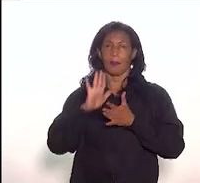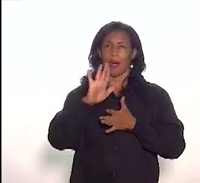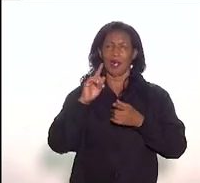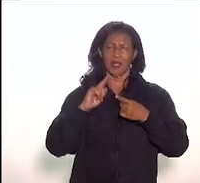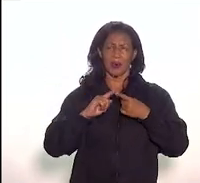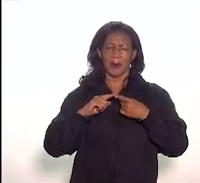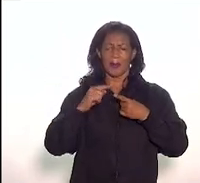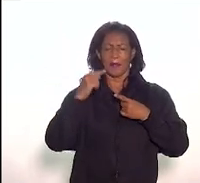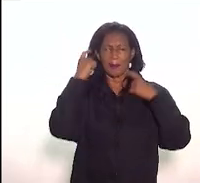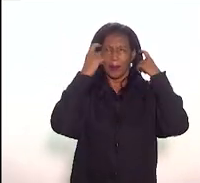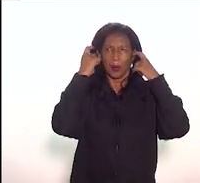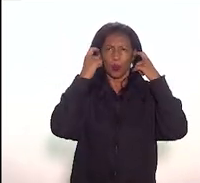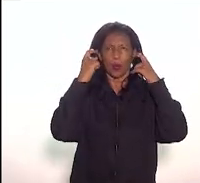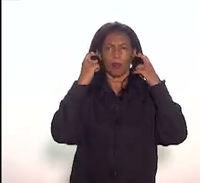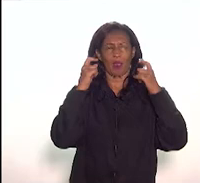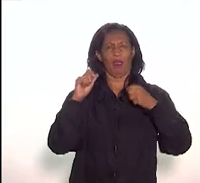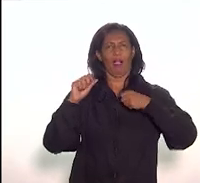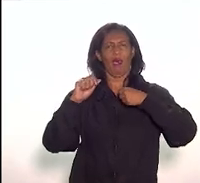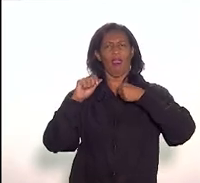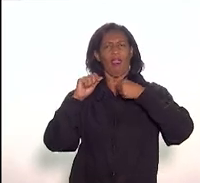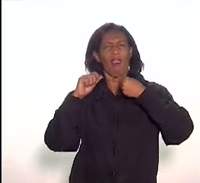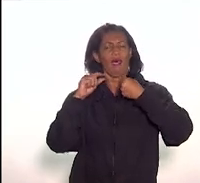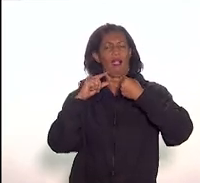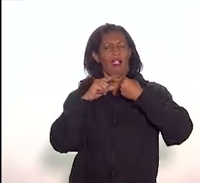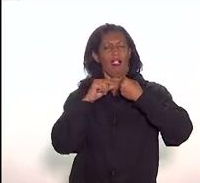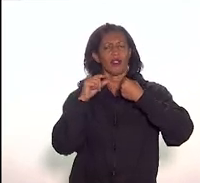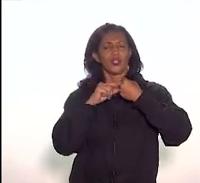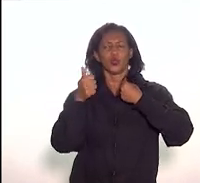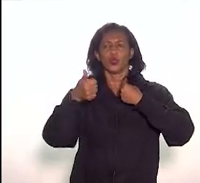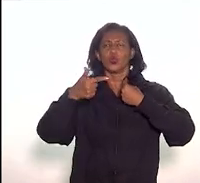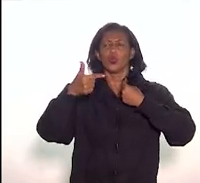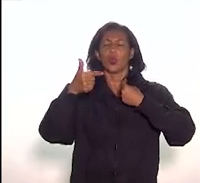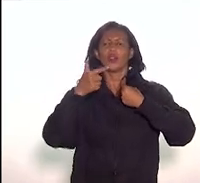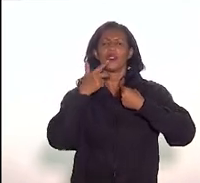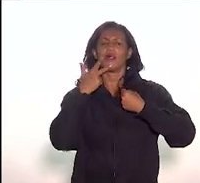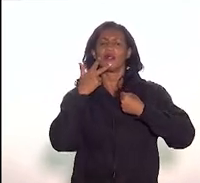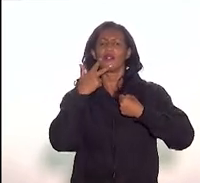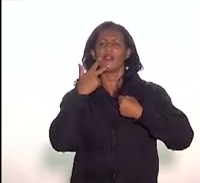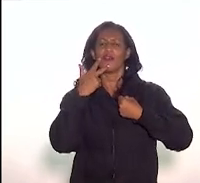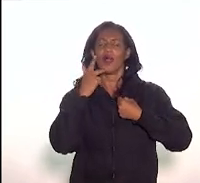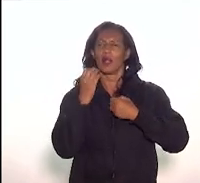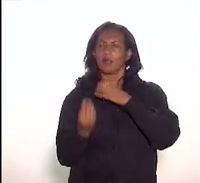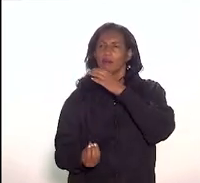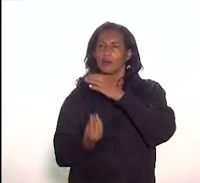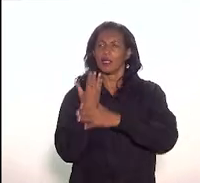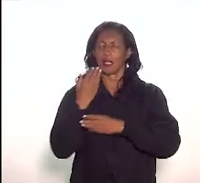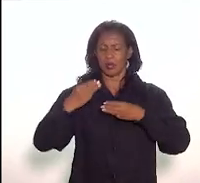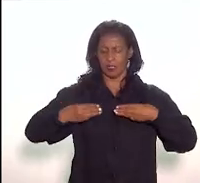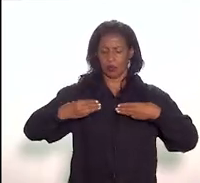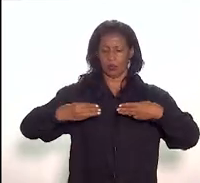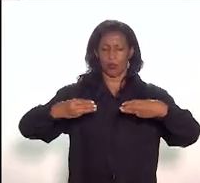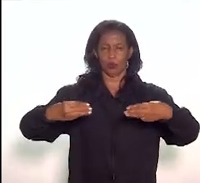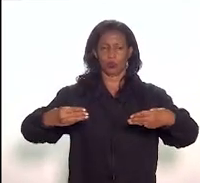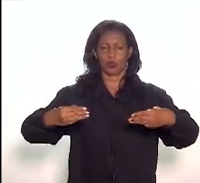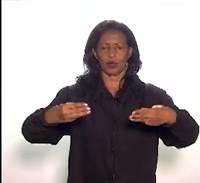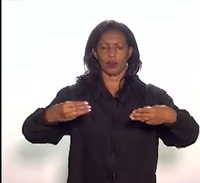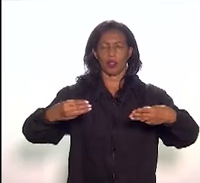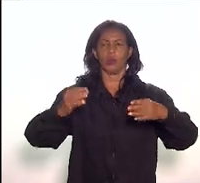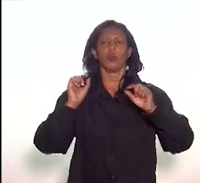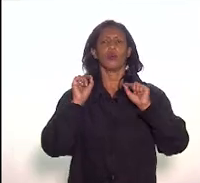no artigo 12, que toda a parte financeira prevista para a criação do museu esteja sob a forma de expressão